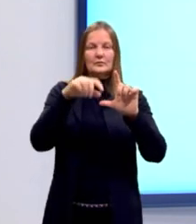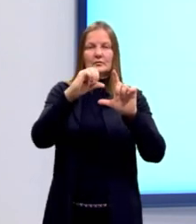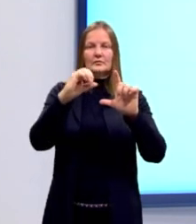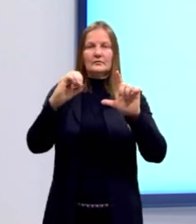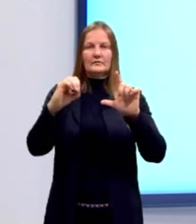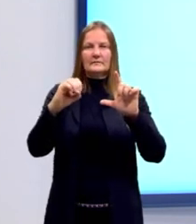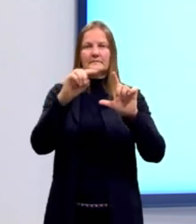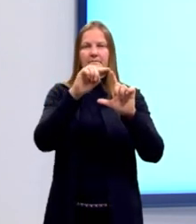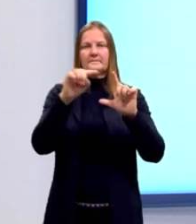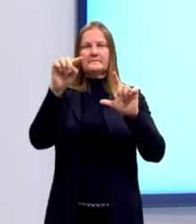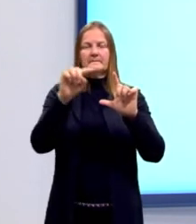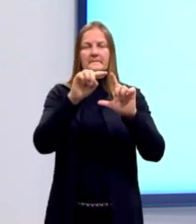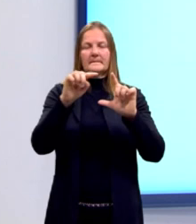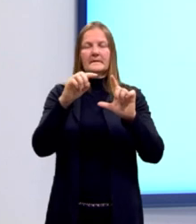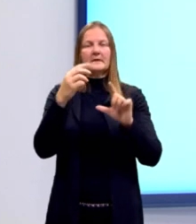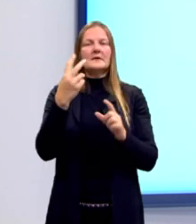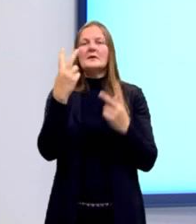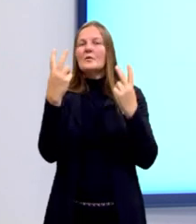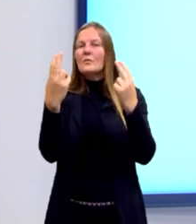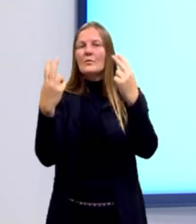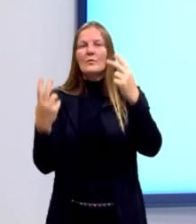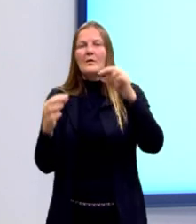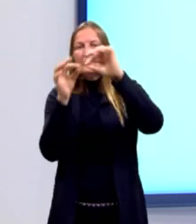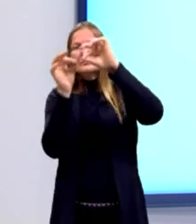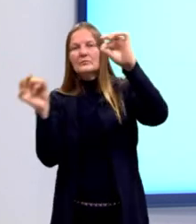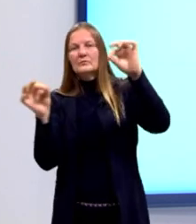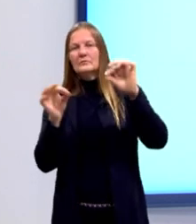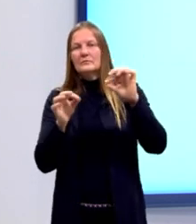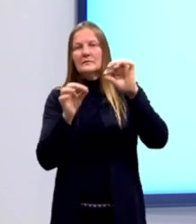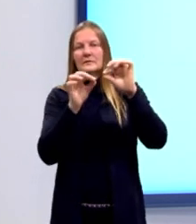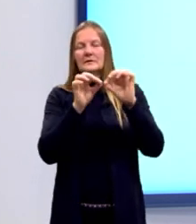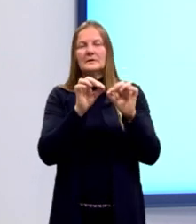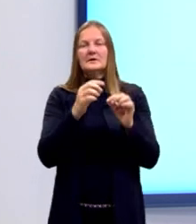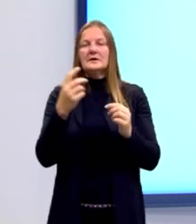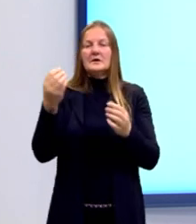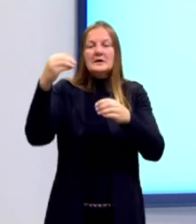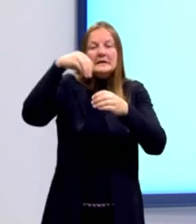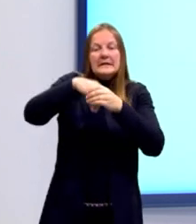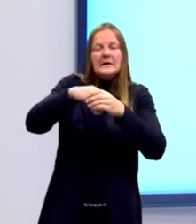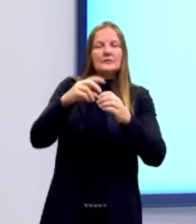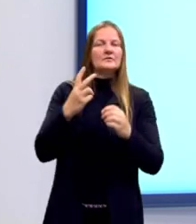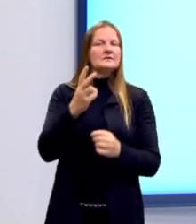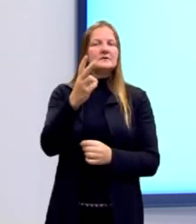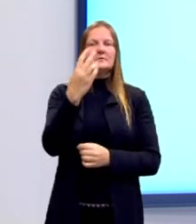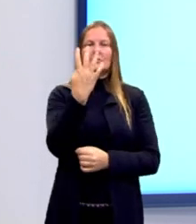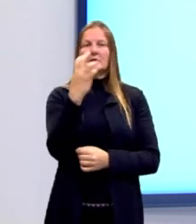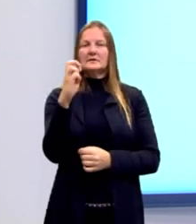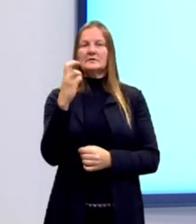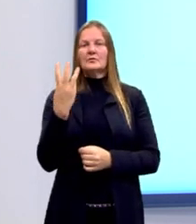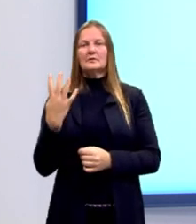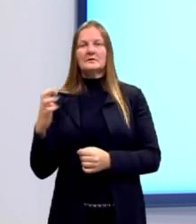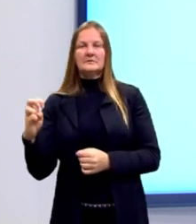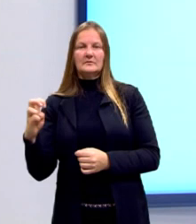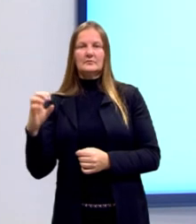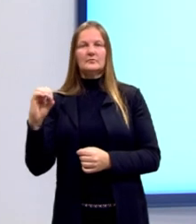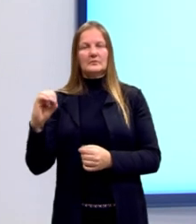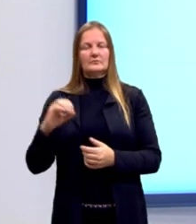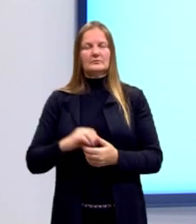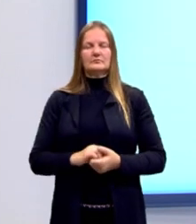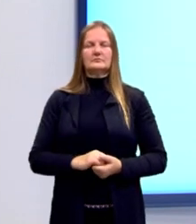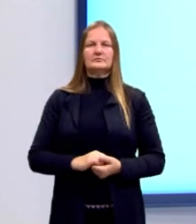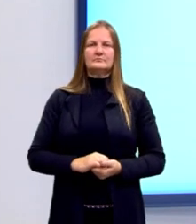catetos com mesma medida e dois ângulos internos medindo cada um 45 graus.